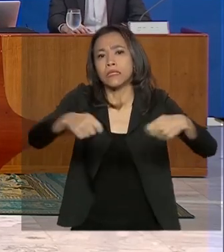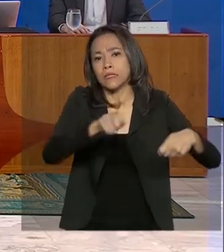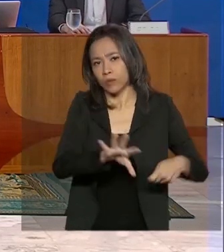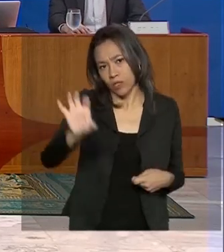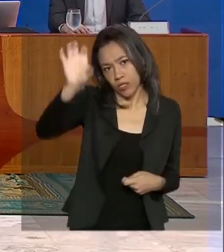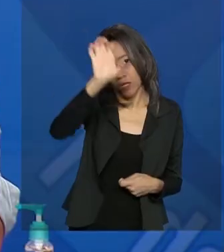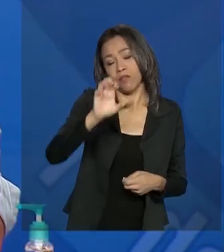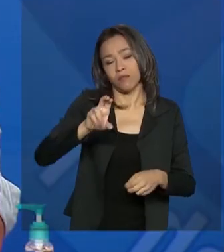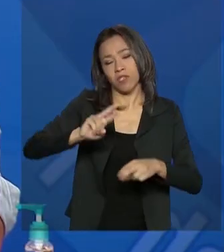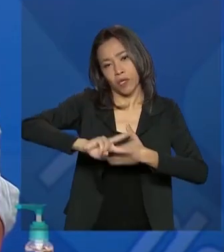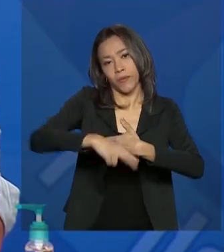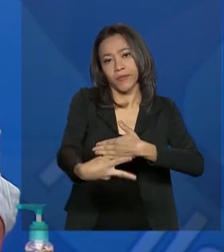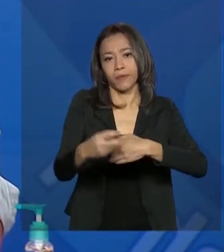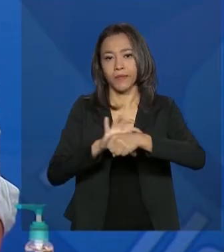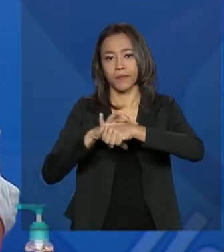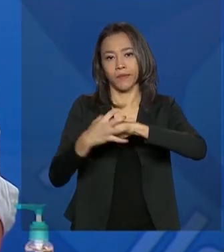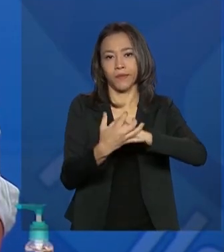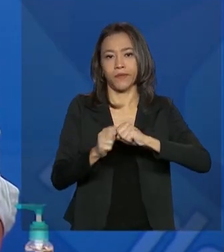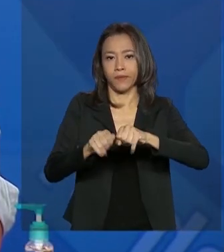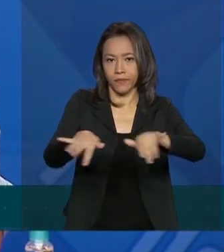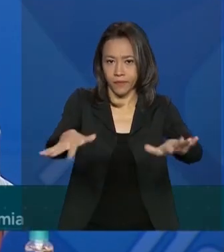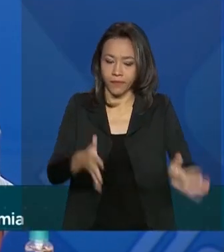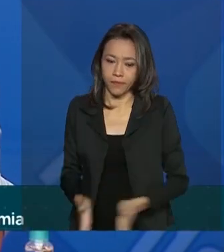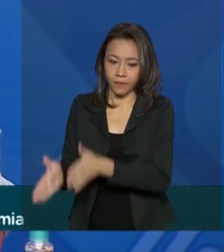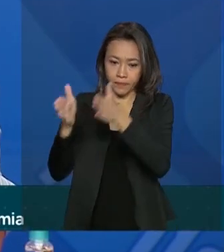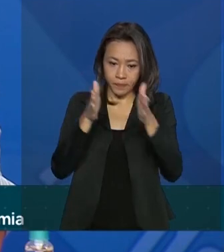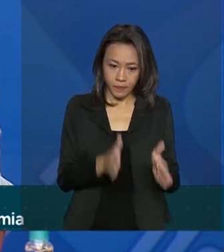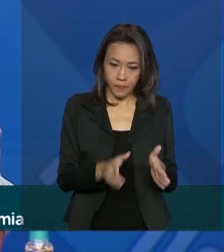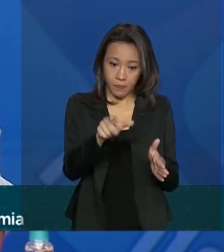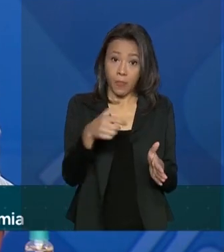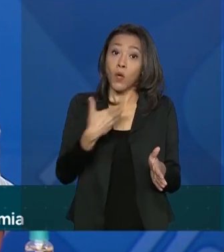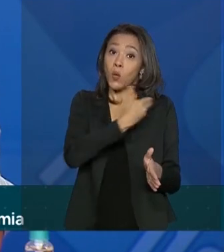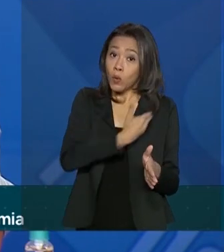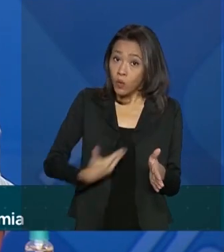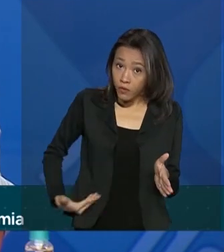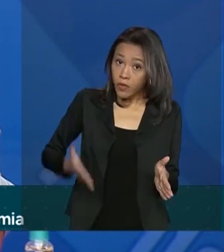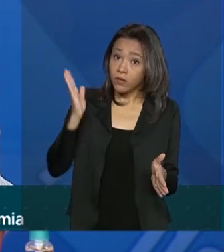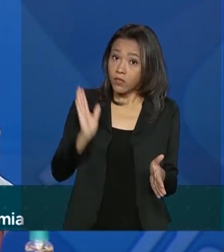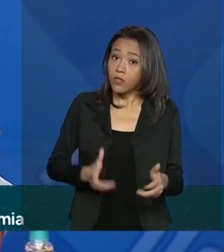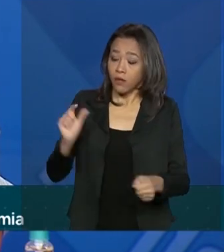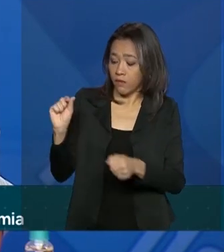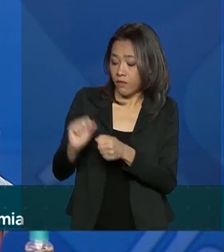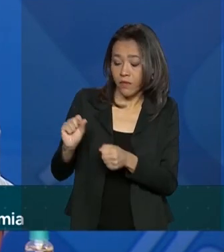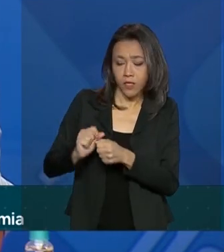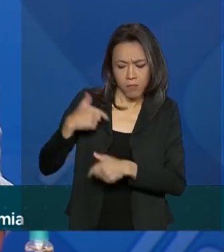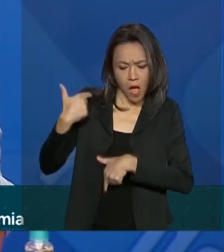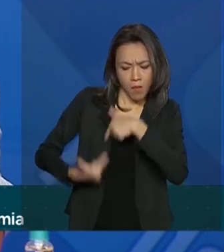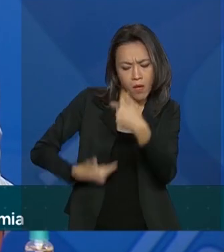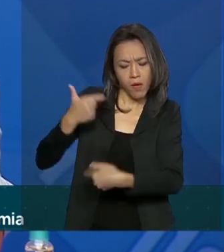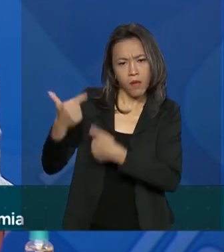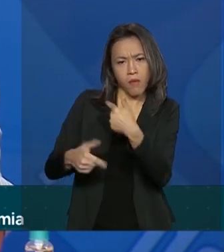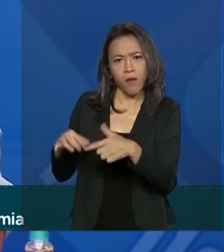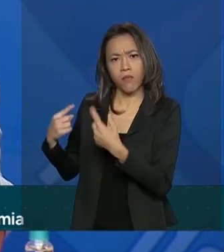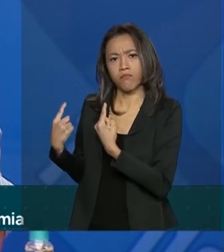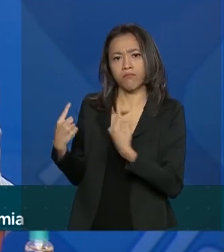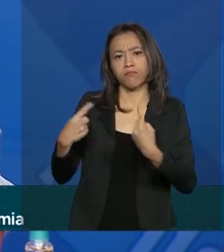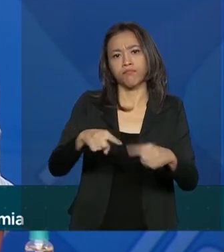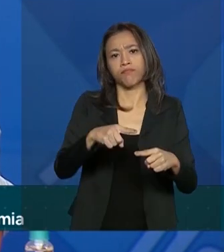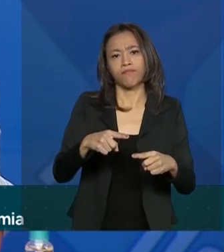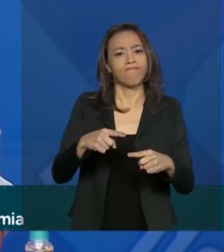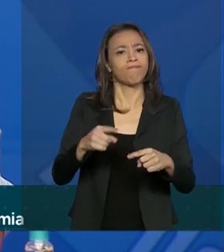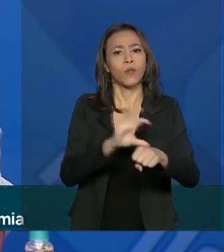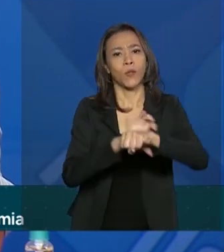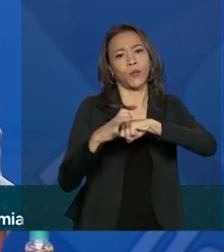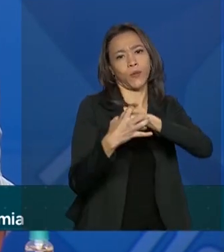coronavírus. O governo fez o que deveria fazer para combater o coronavírus, mas ele